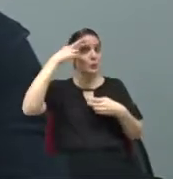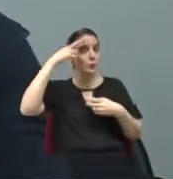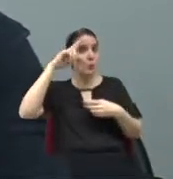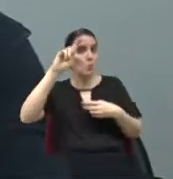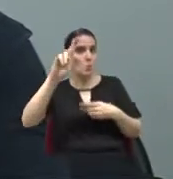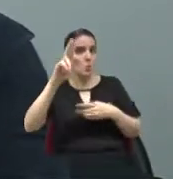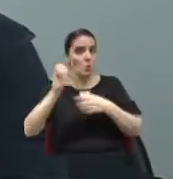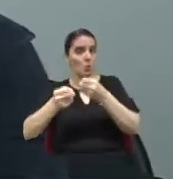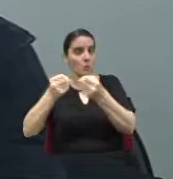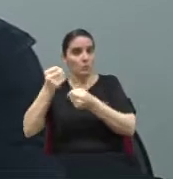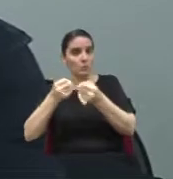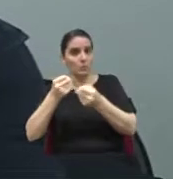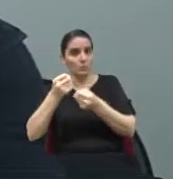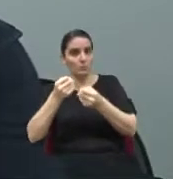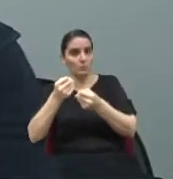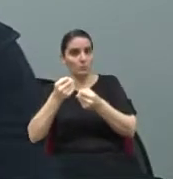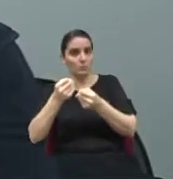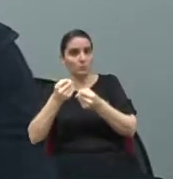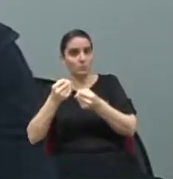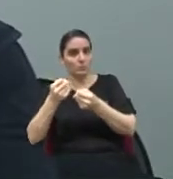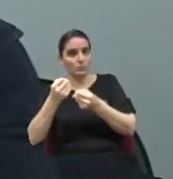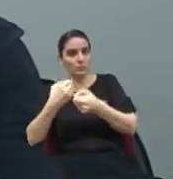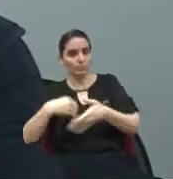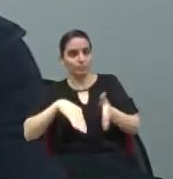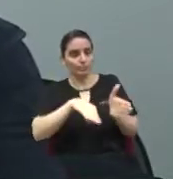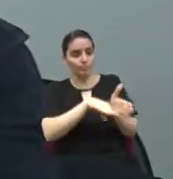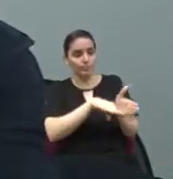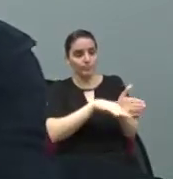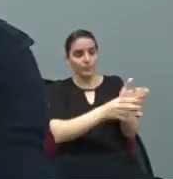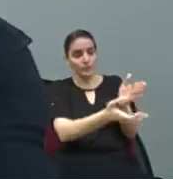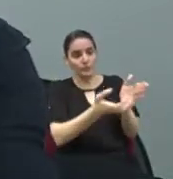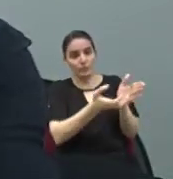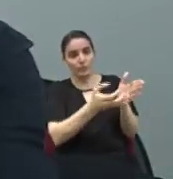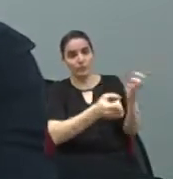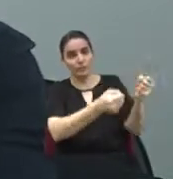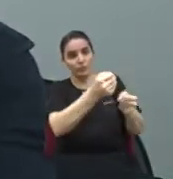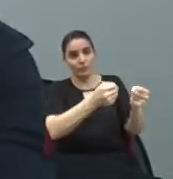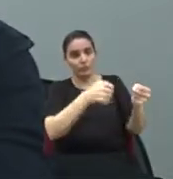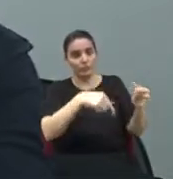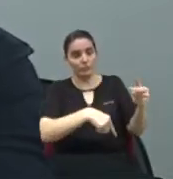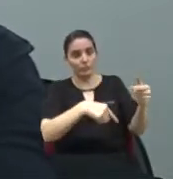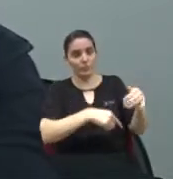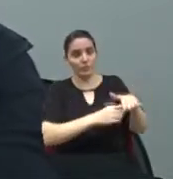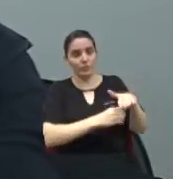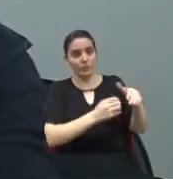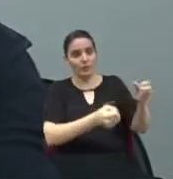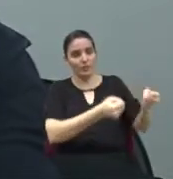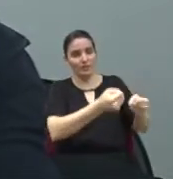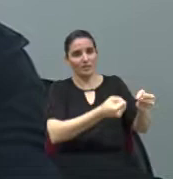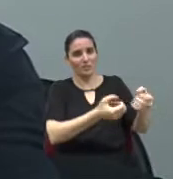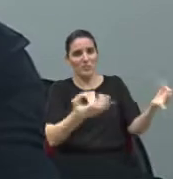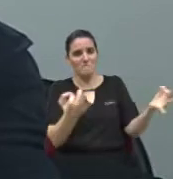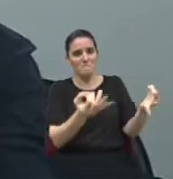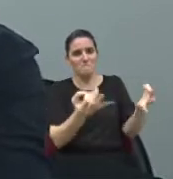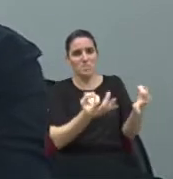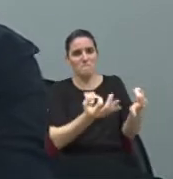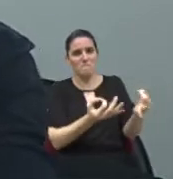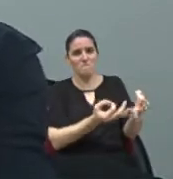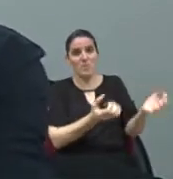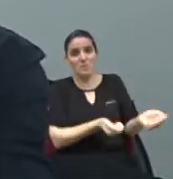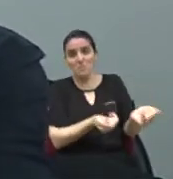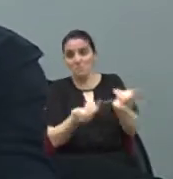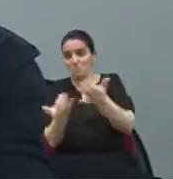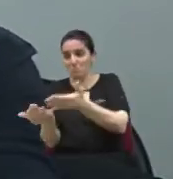desse bem vier, requerer, ele tem que devolver o veículo intacto, por um